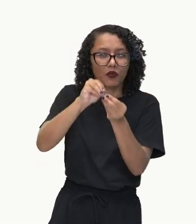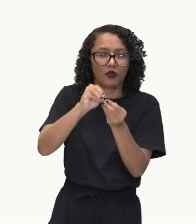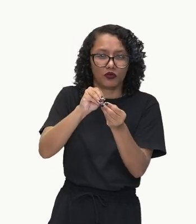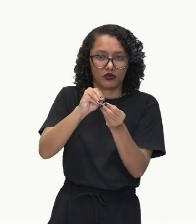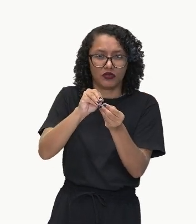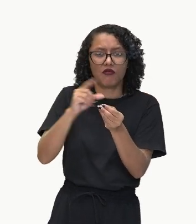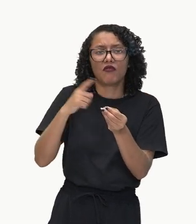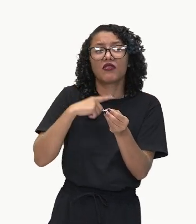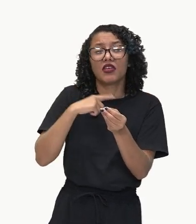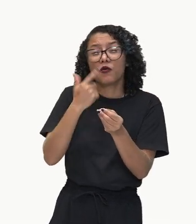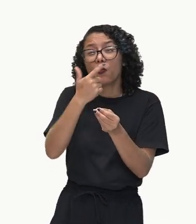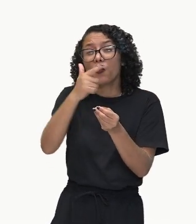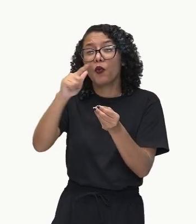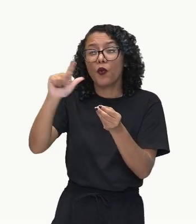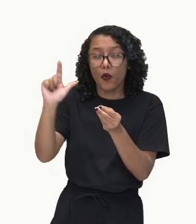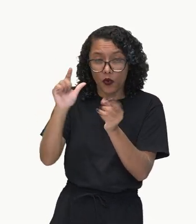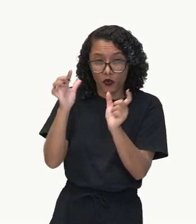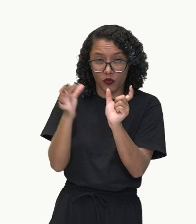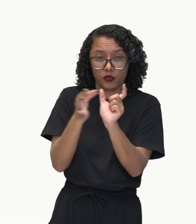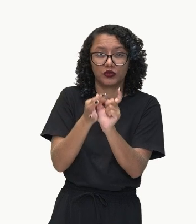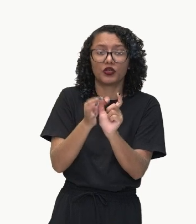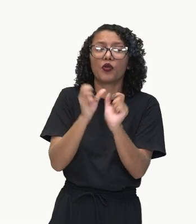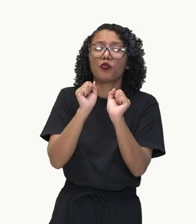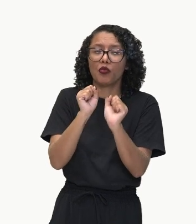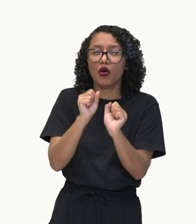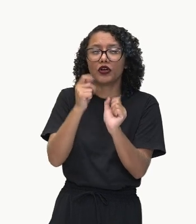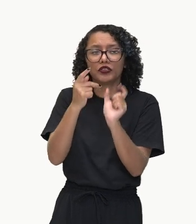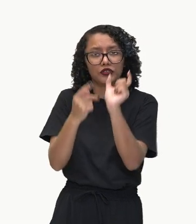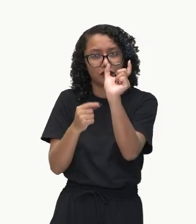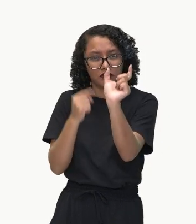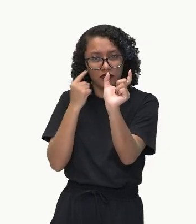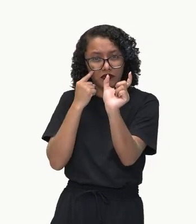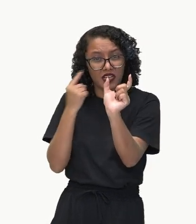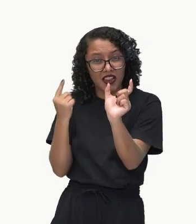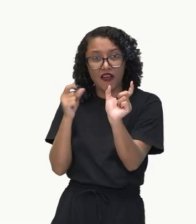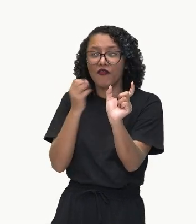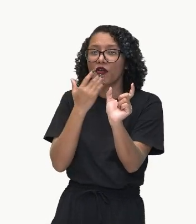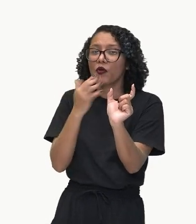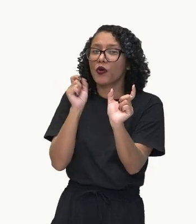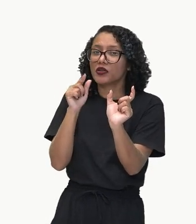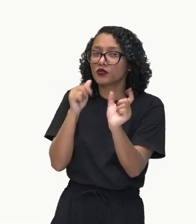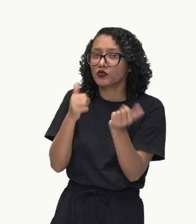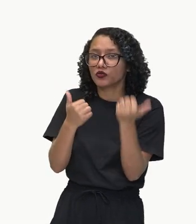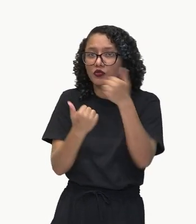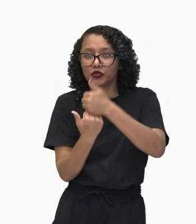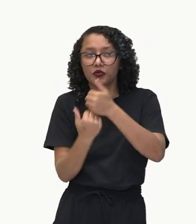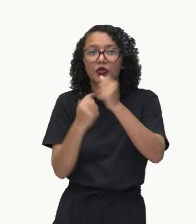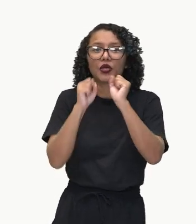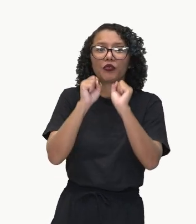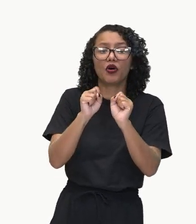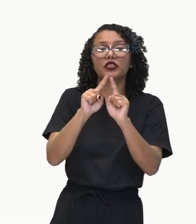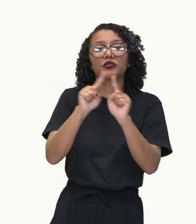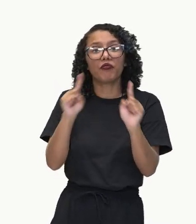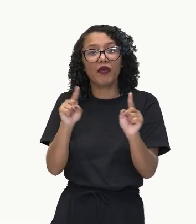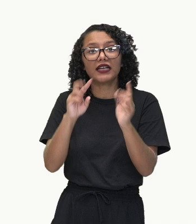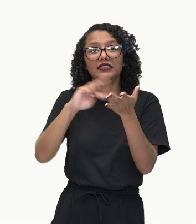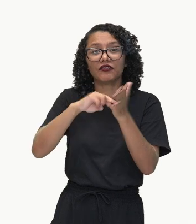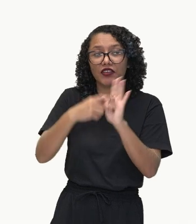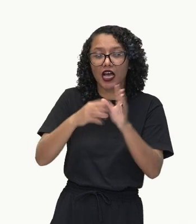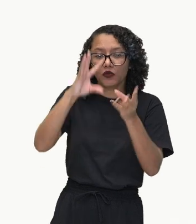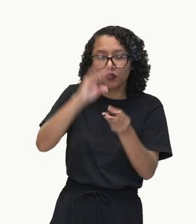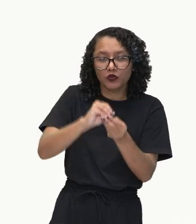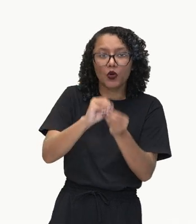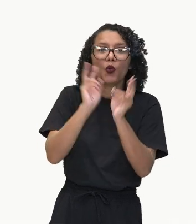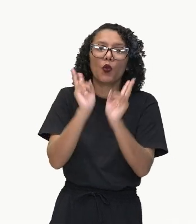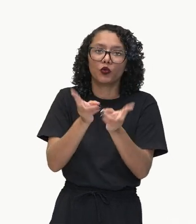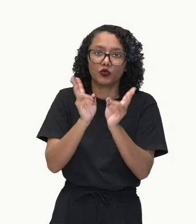conjunções que podem substituir, mas vão trazer a mesma ideia de conclusão. Ok? Muito